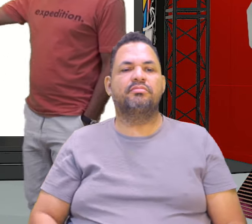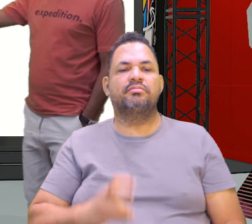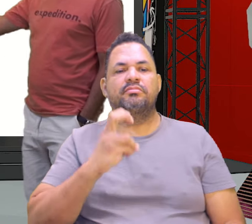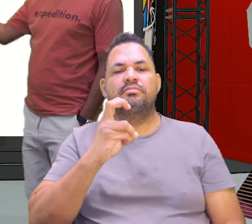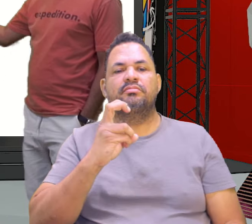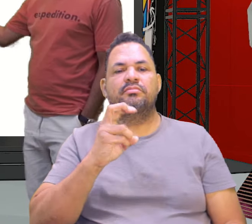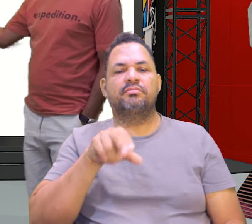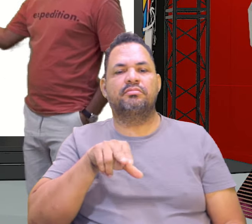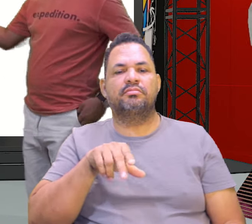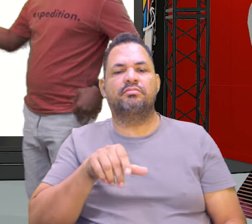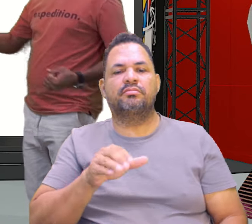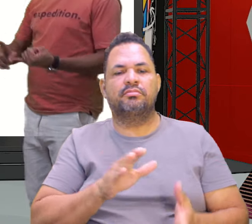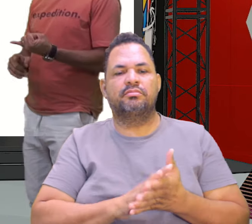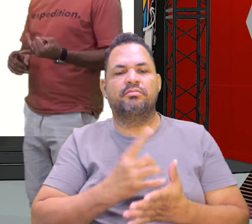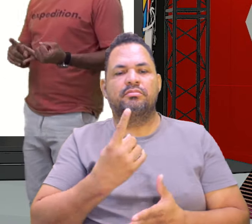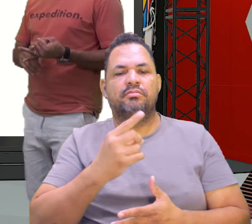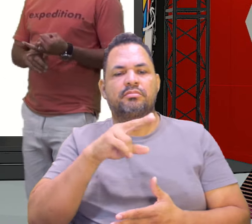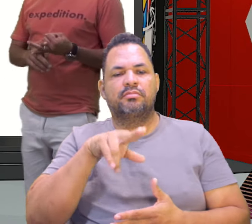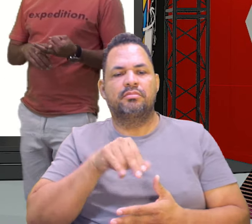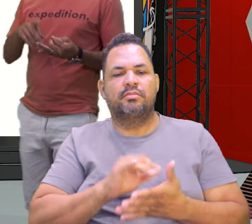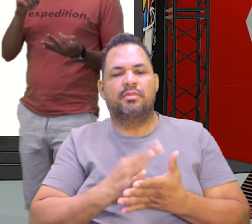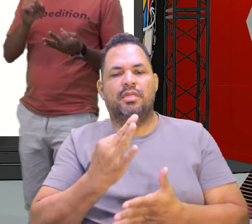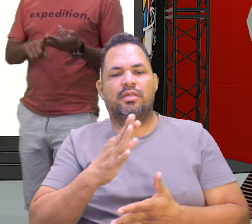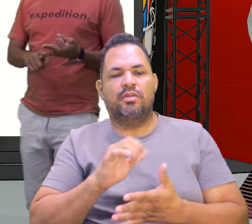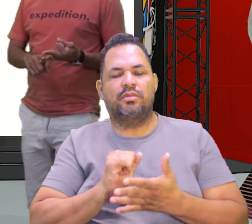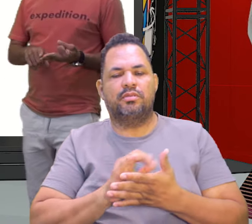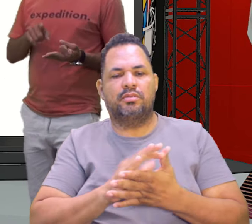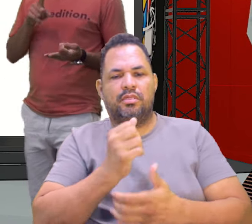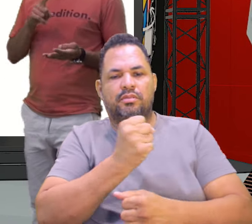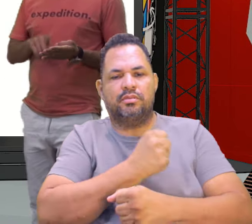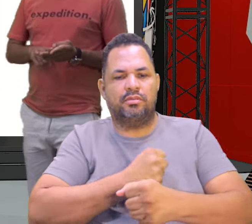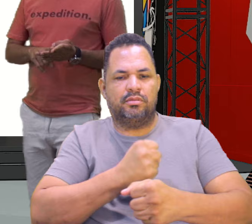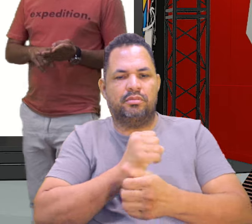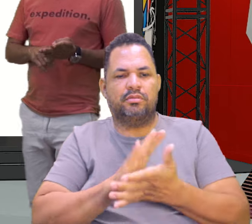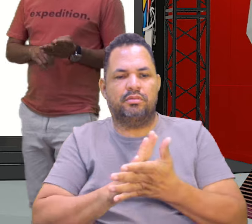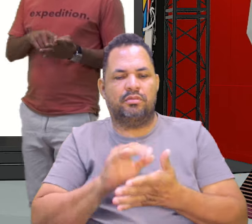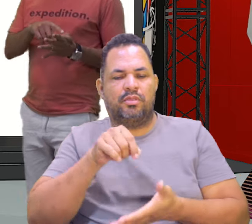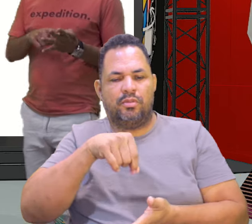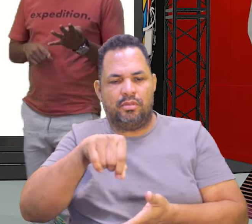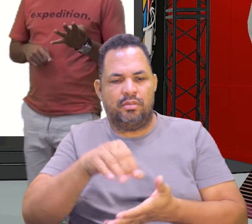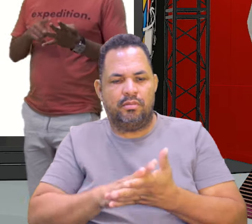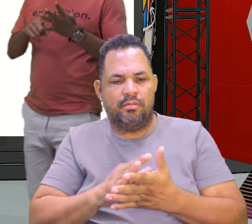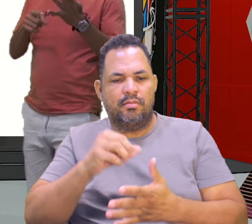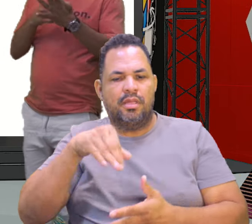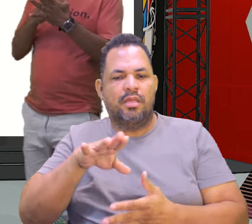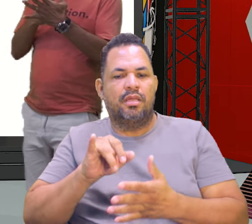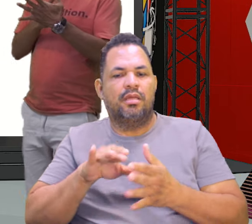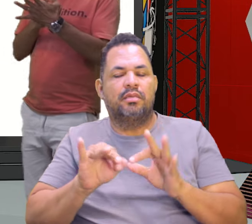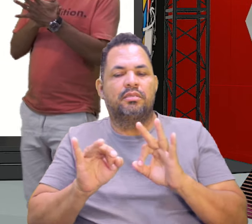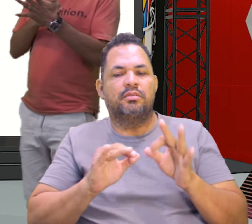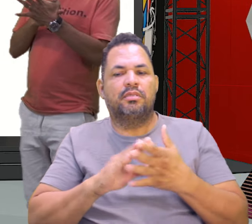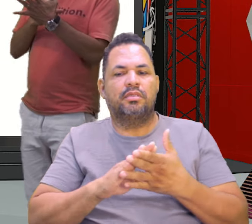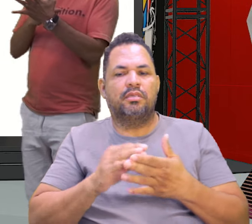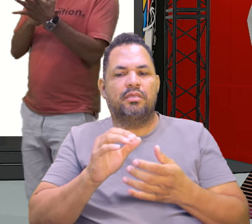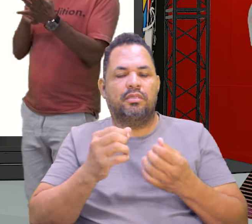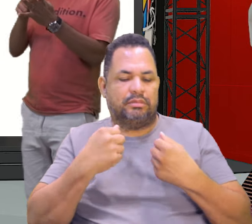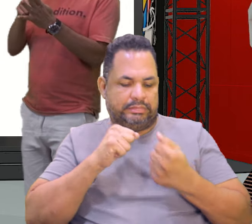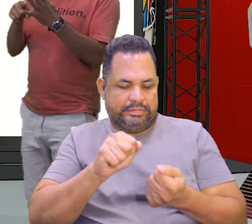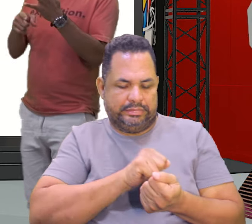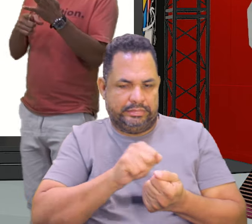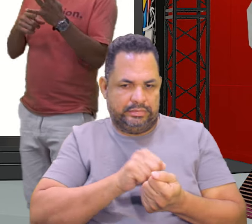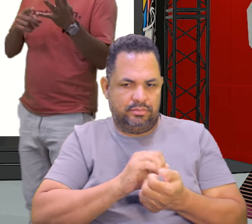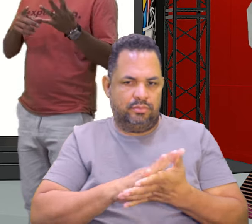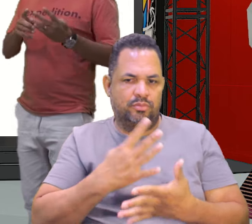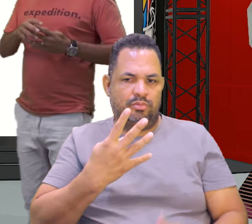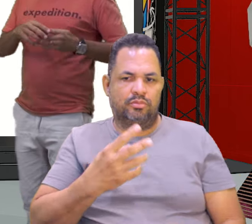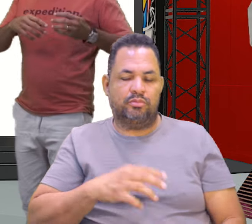irmãs em um quarto, Ana está lendo, Teca cozinhando, Kátia jogando xadrez e Maria lavando roupa, o que a quinta irmã está fazendo? Bom, como